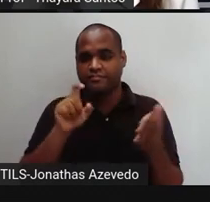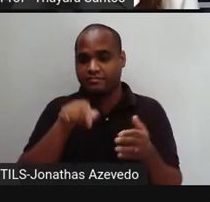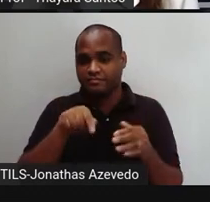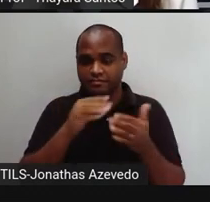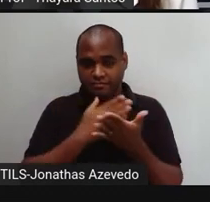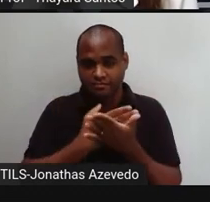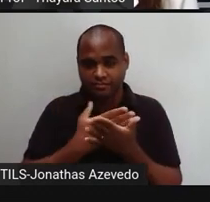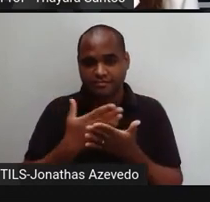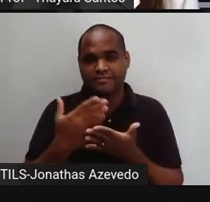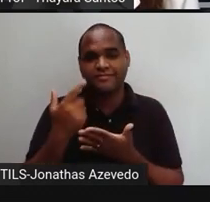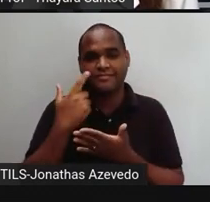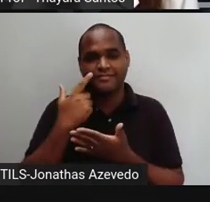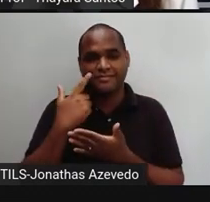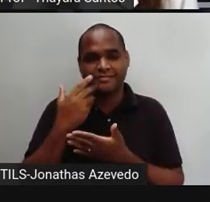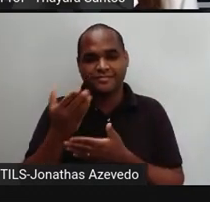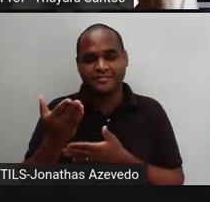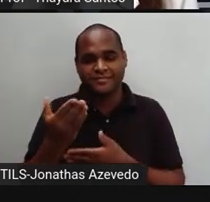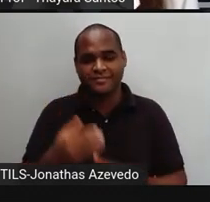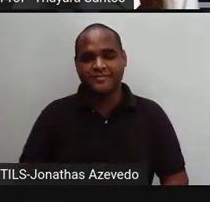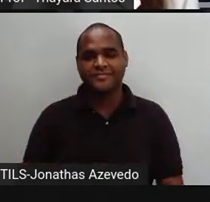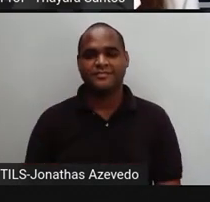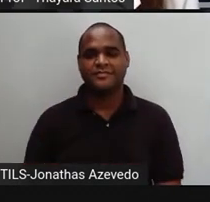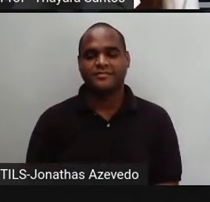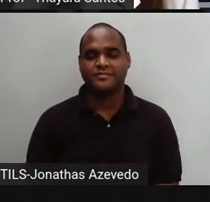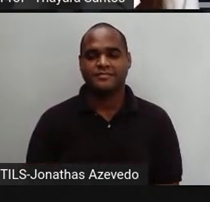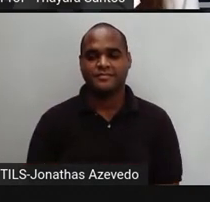Start vou dar um spoilerzinho aqui para vocês.